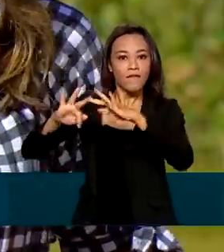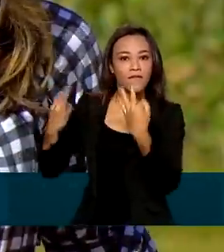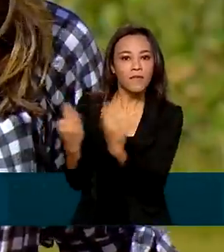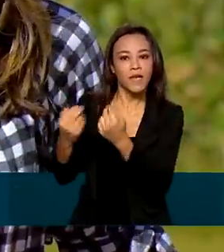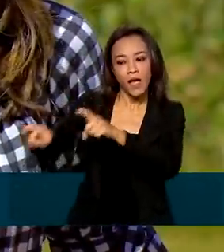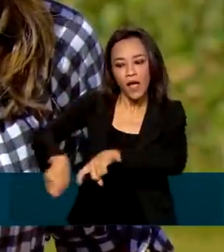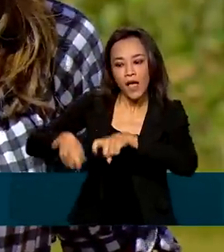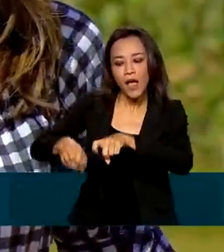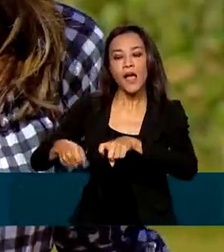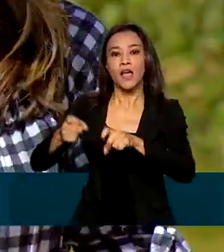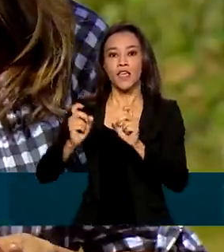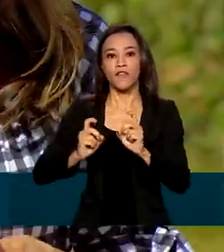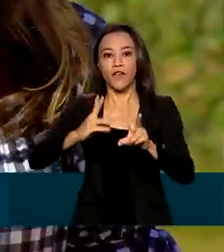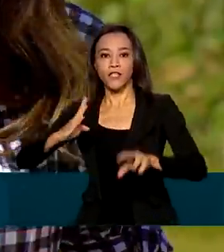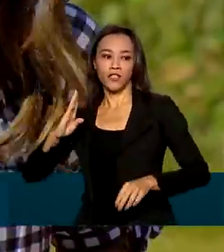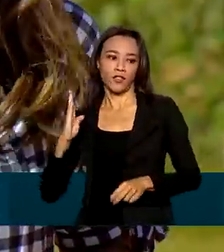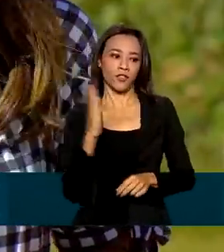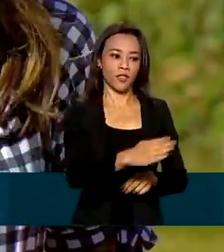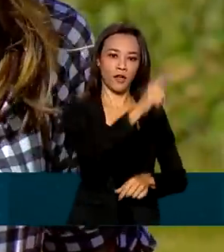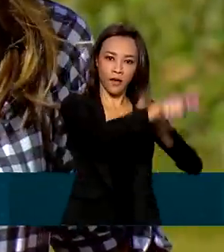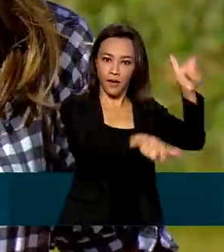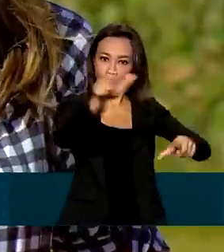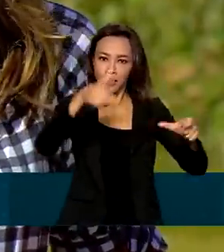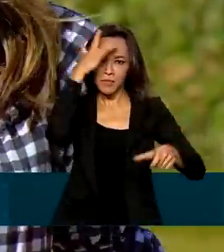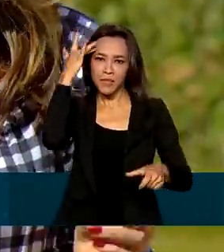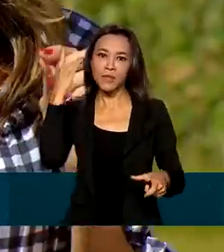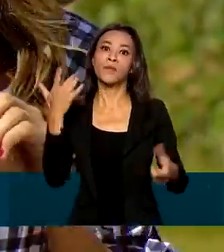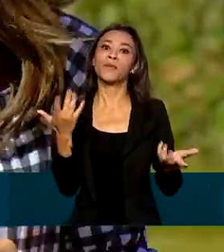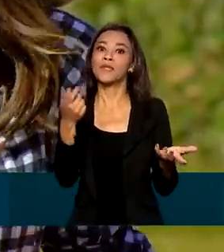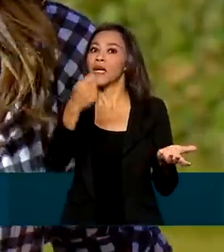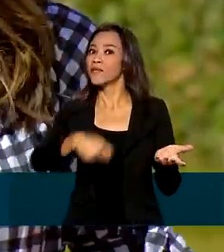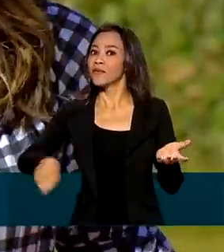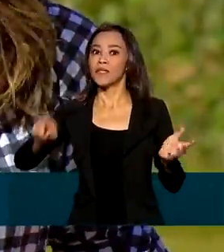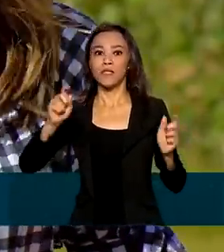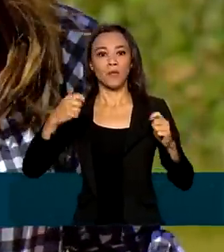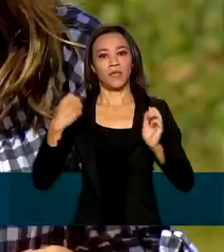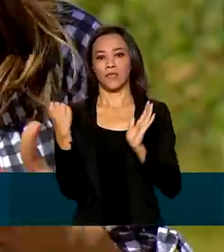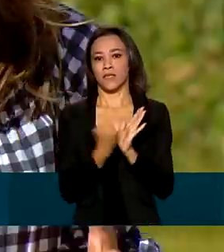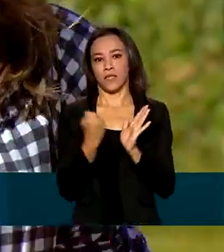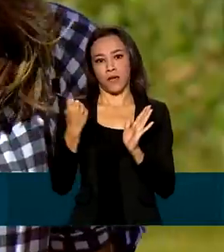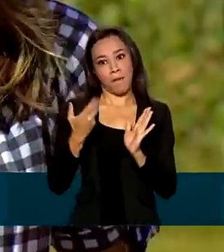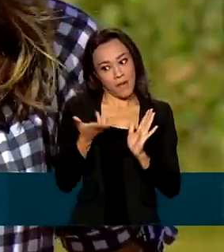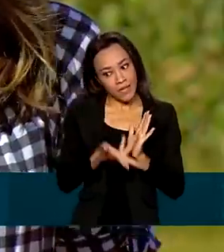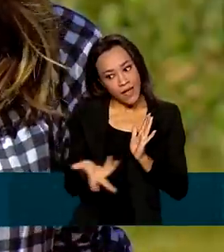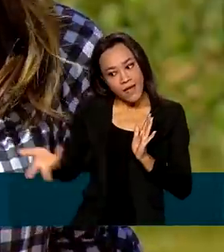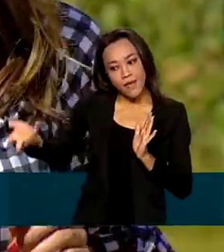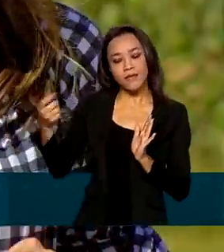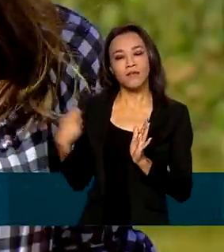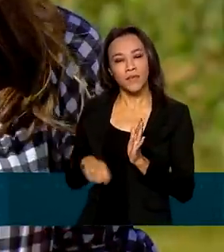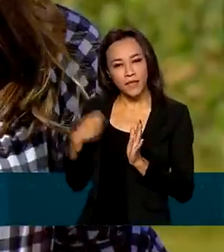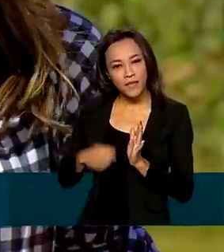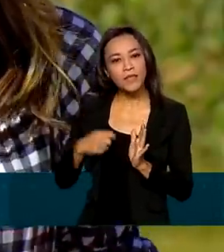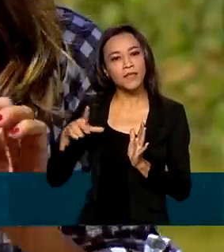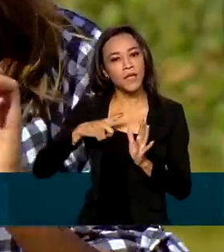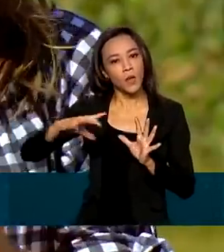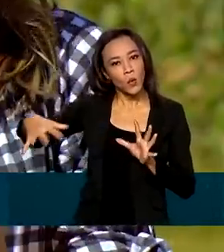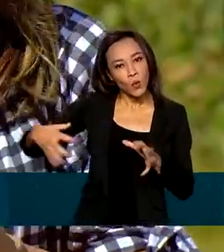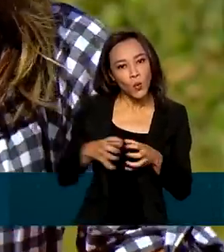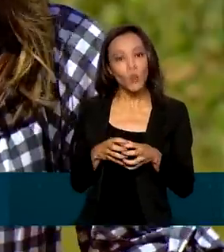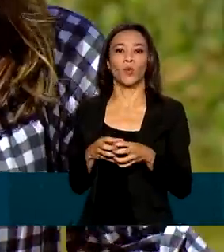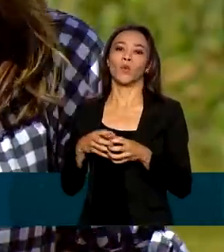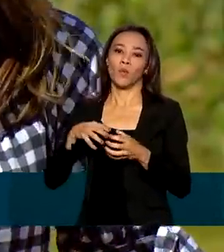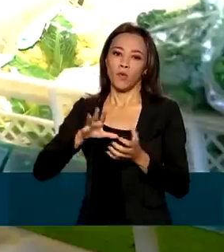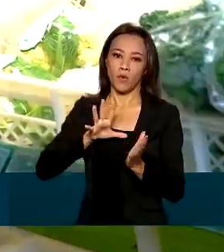venda direta aos consumidores dispensam certificação, mas esses agricultores devem fazer parte de uma organização